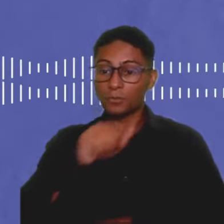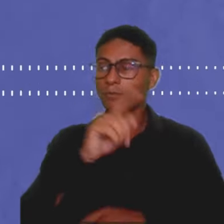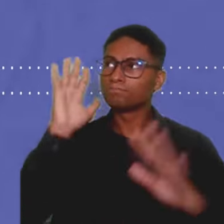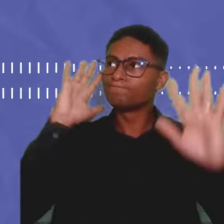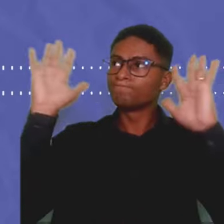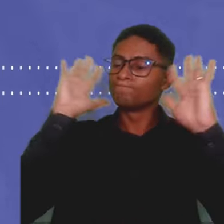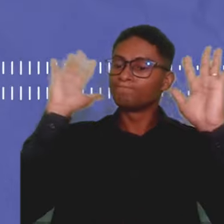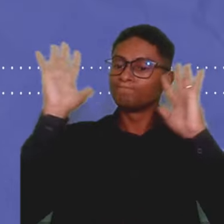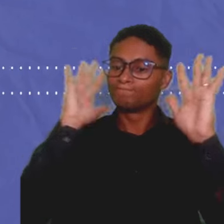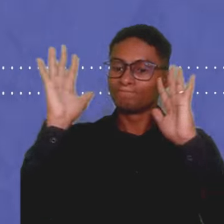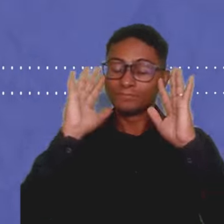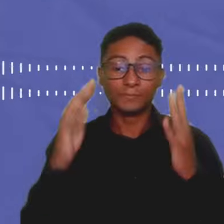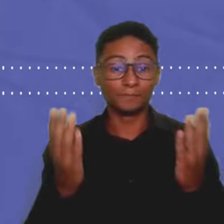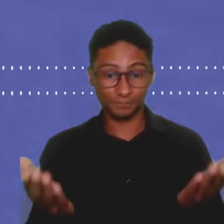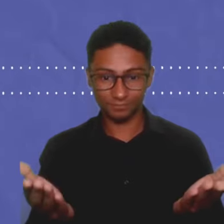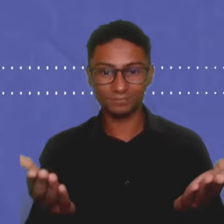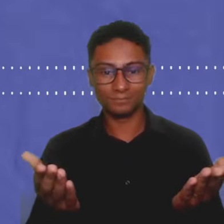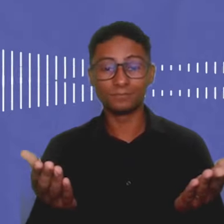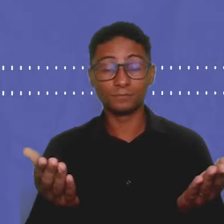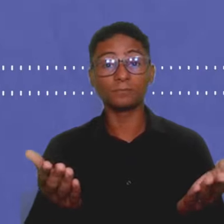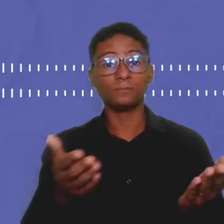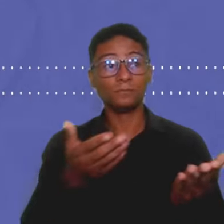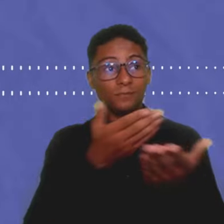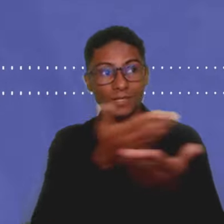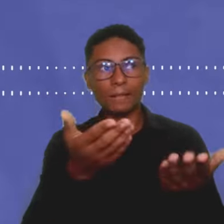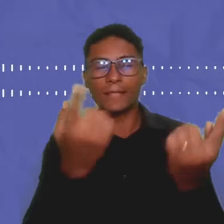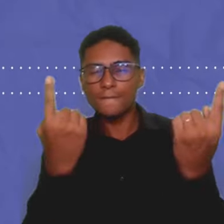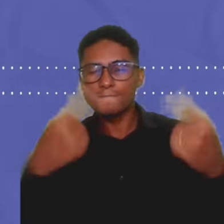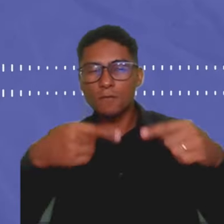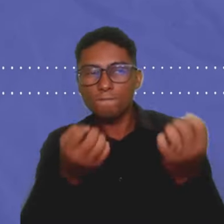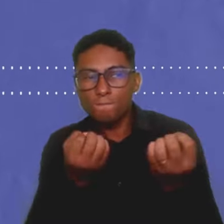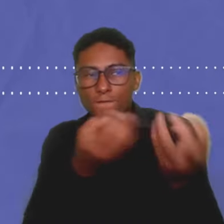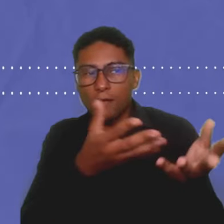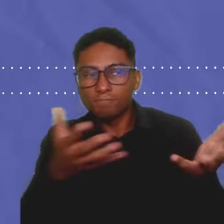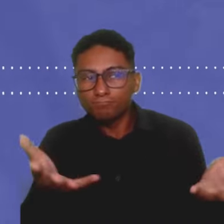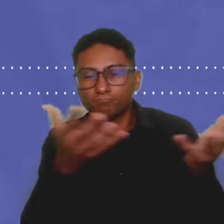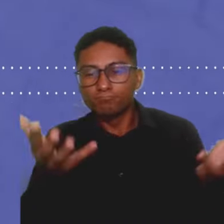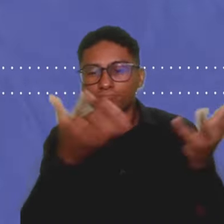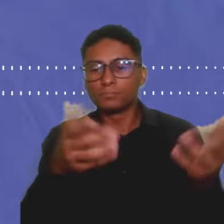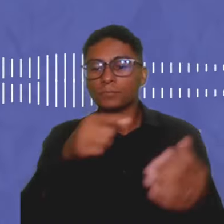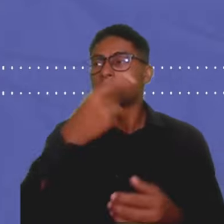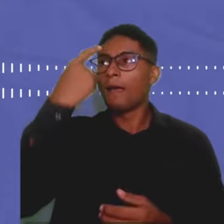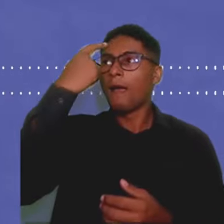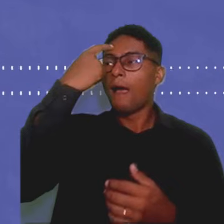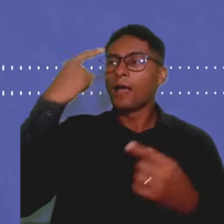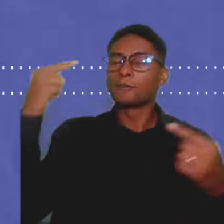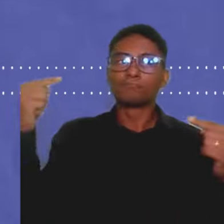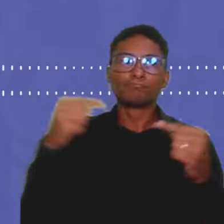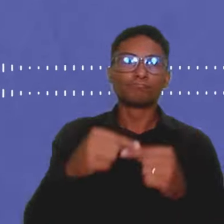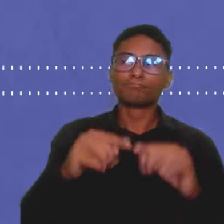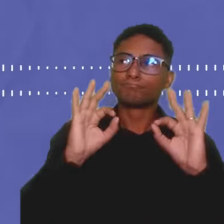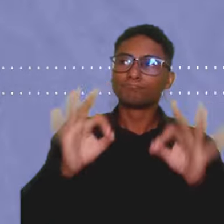para pensar, sabe? Então, a gente faz com eles esse desafio, tudo começa a fazer mais sentido, porque eles